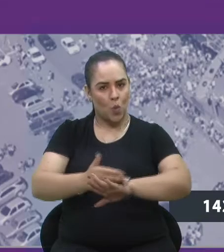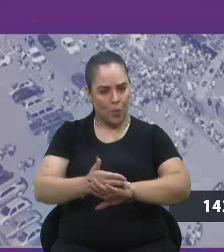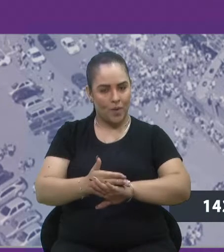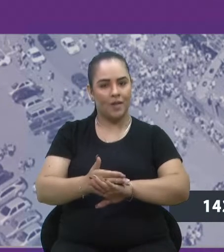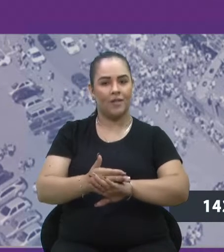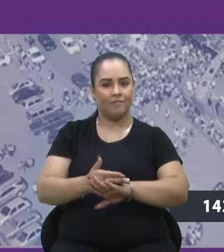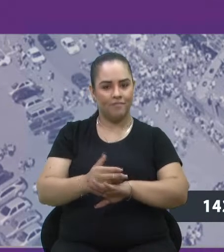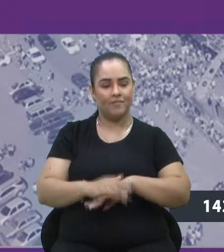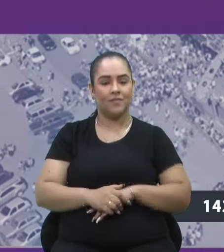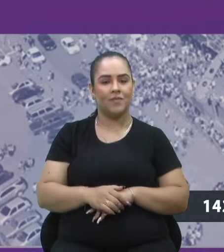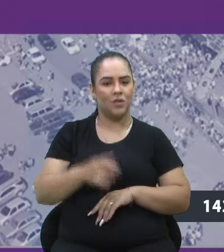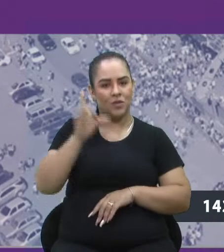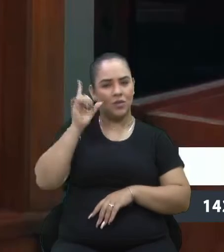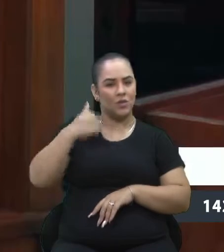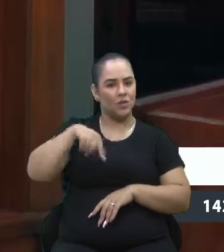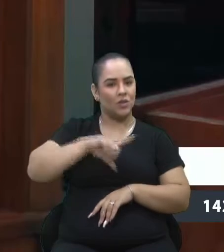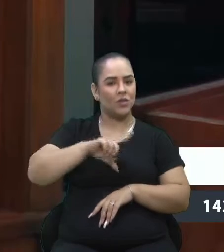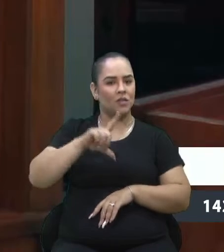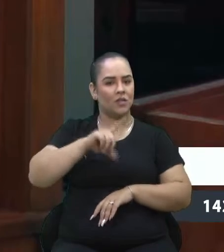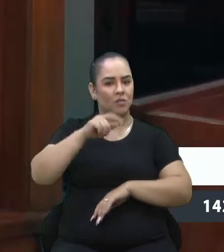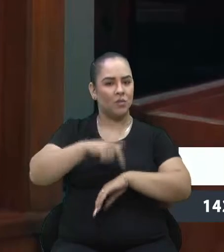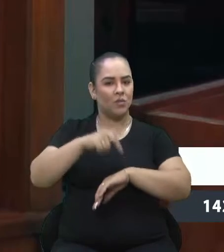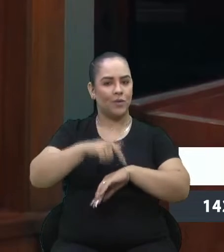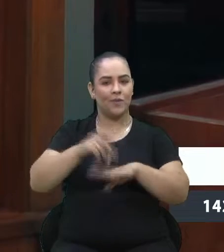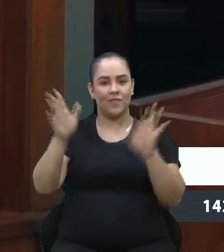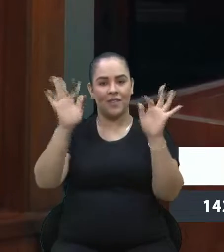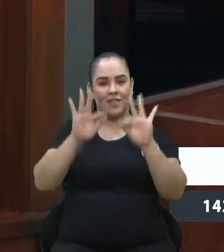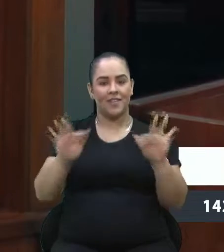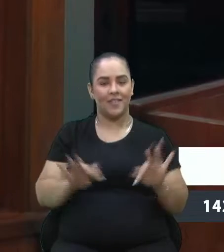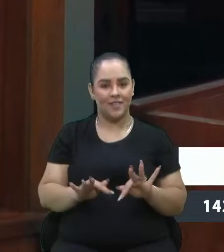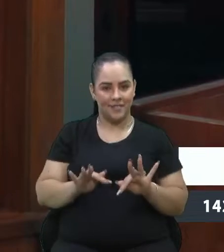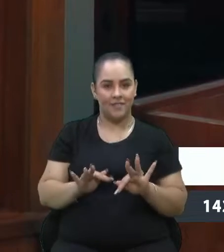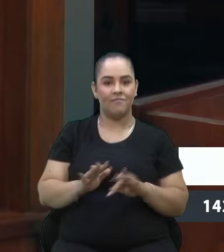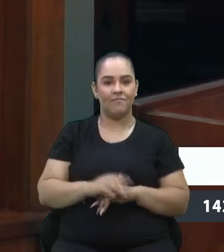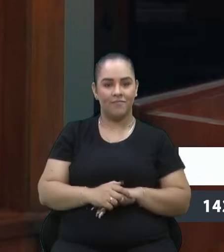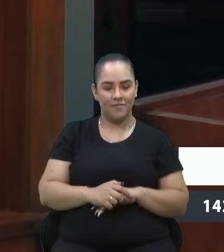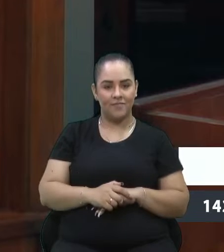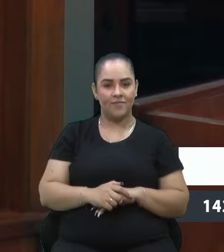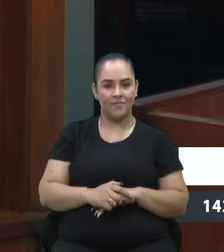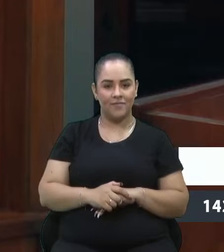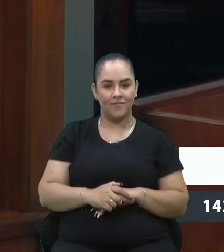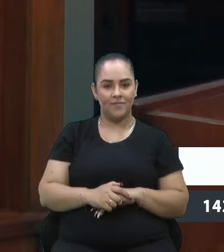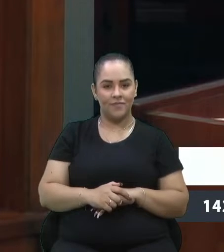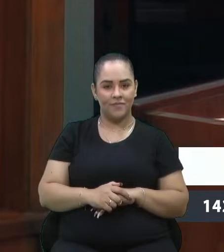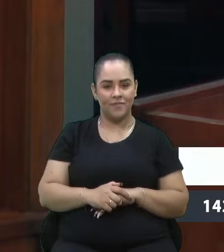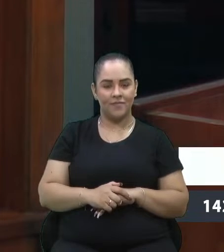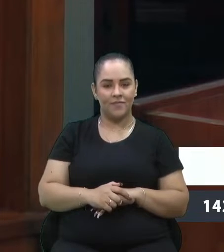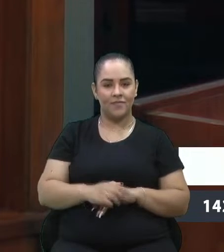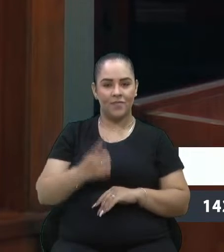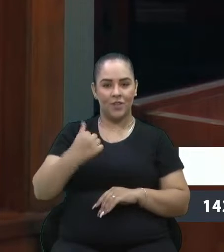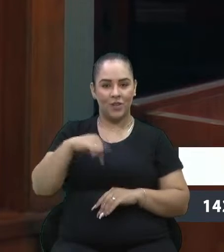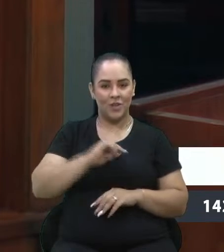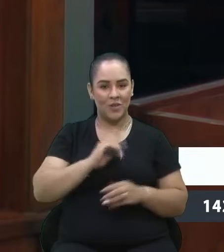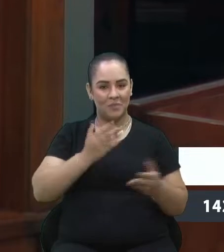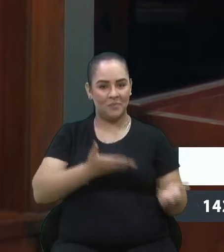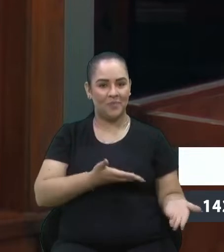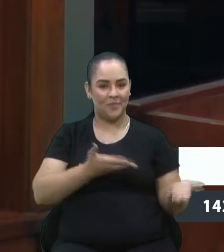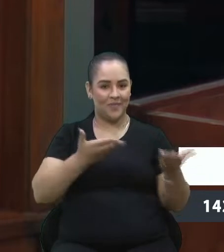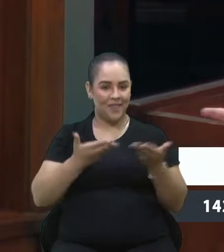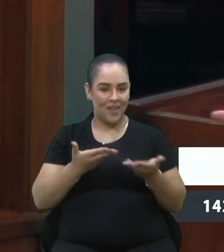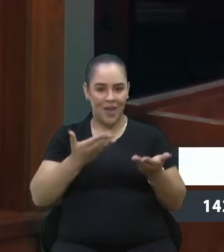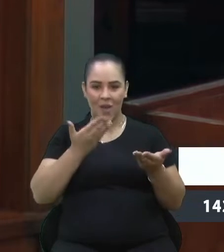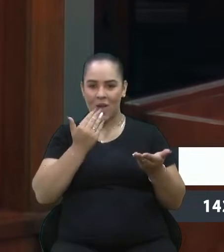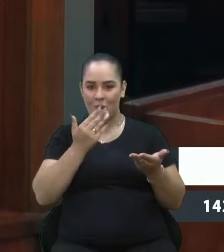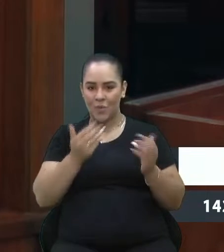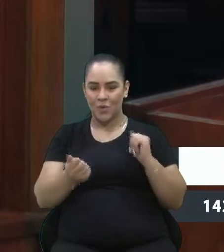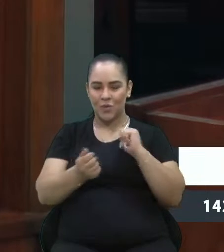E ontem nós tivemos um momento muito feliz em que fomos convidadas a um jantar com